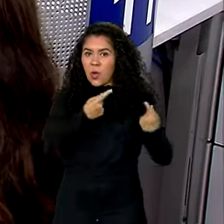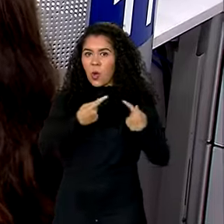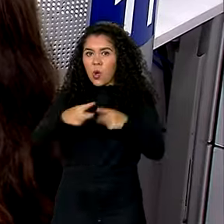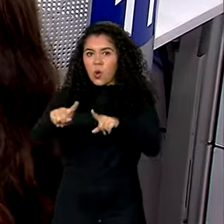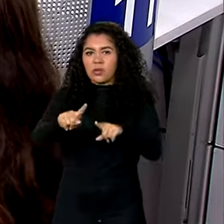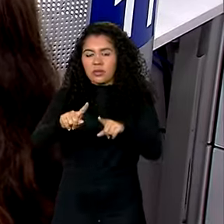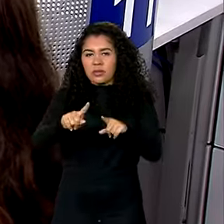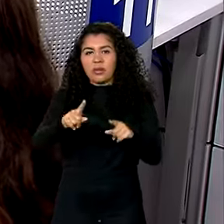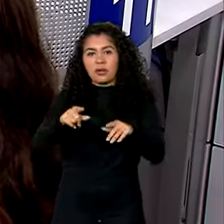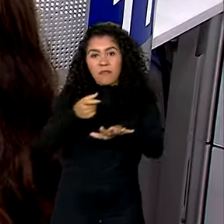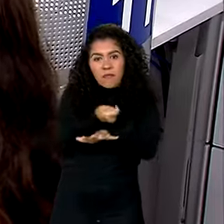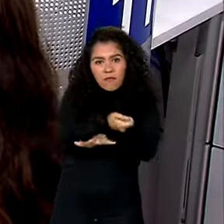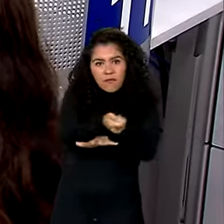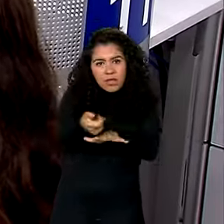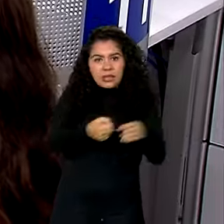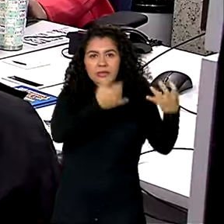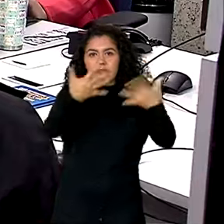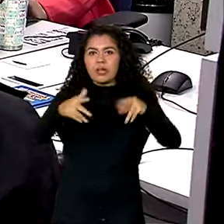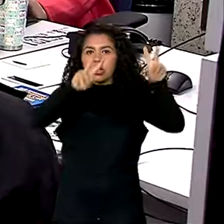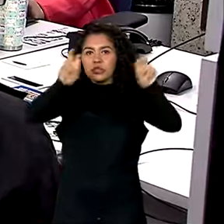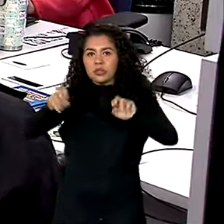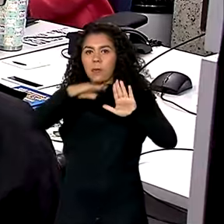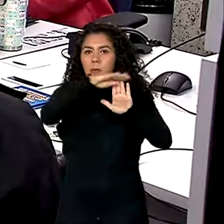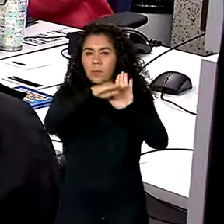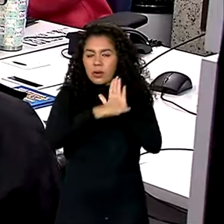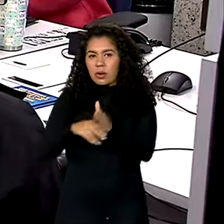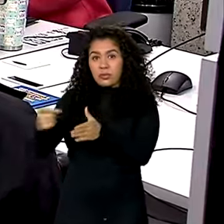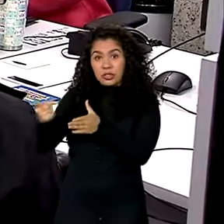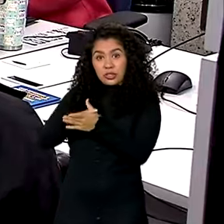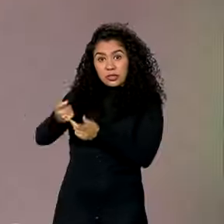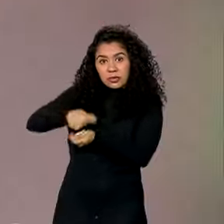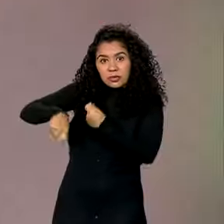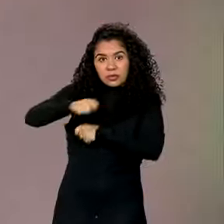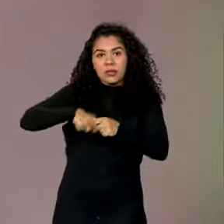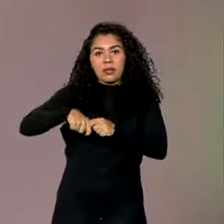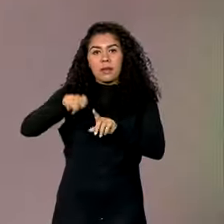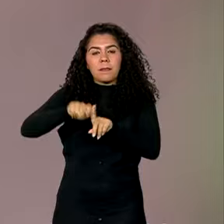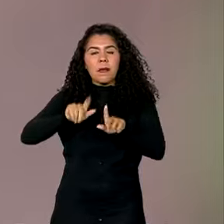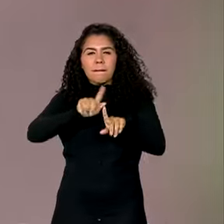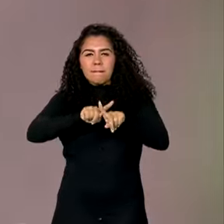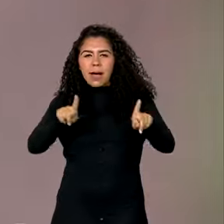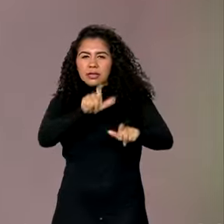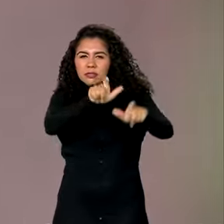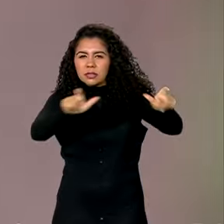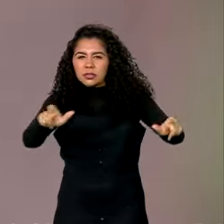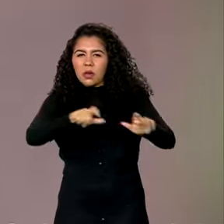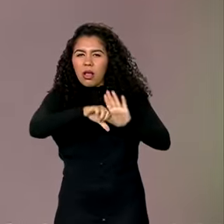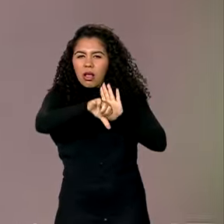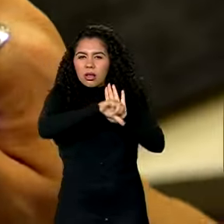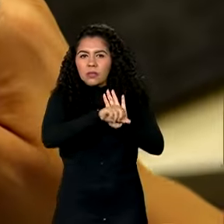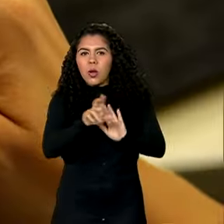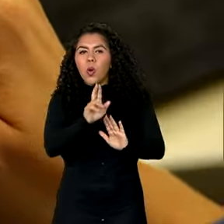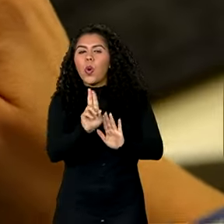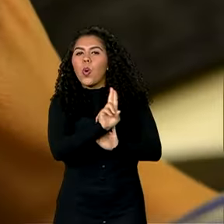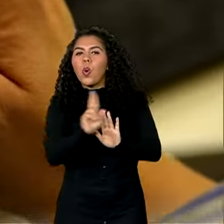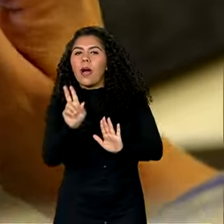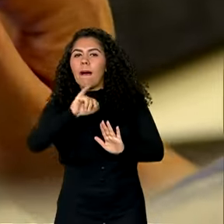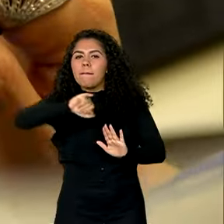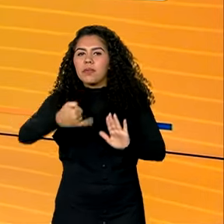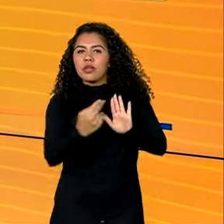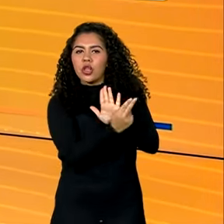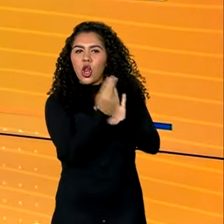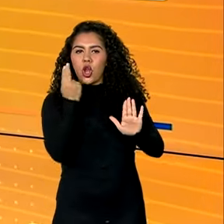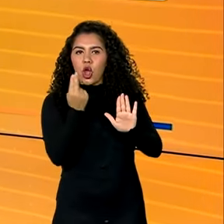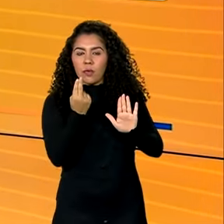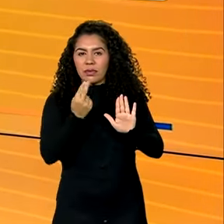falar do Desenrola Brasil, que foi encerrado no mês passado, mas criminosos estão usando o nome do programa para aplicar golpes.